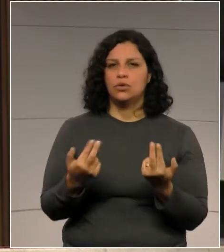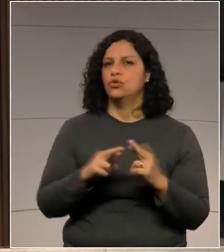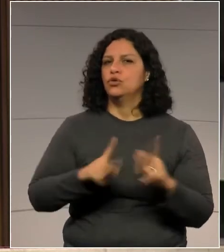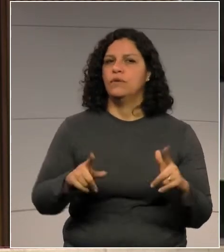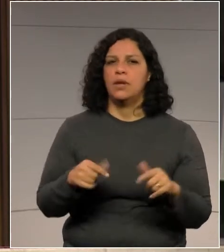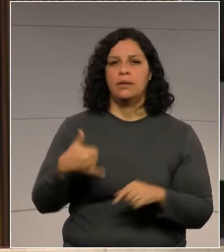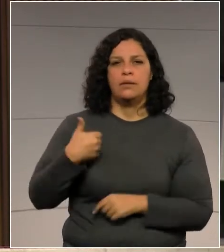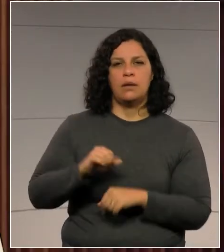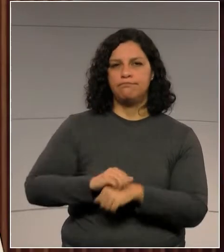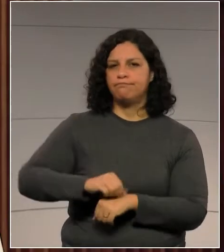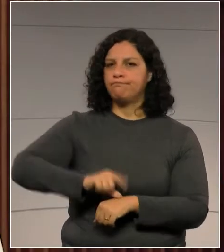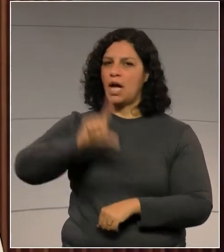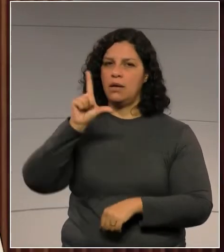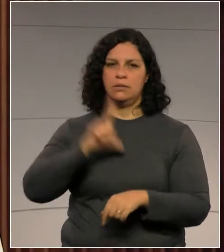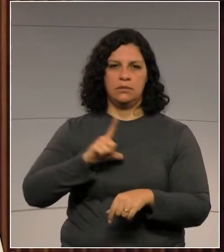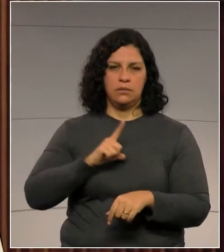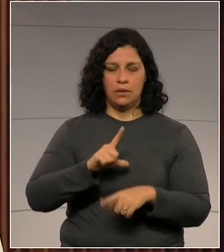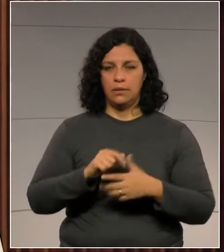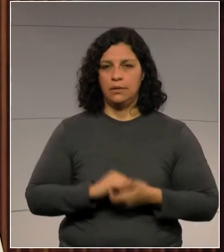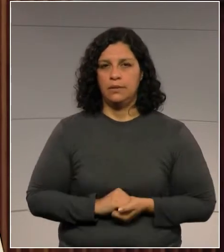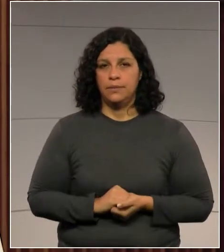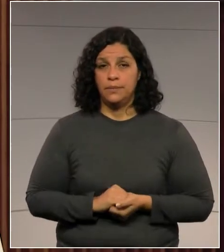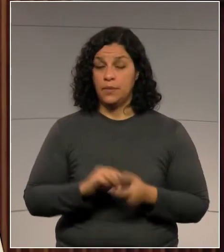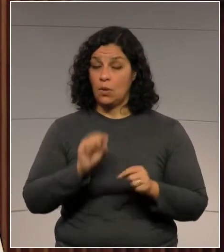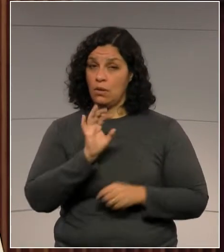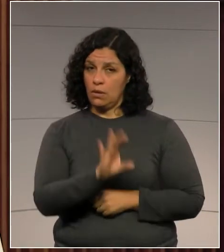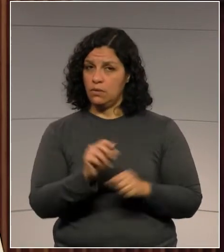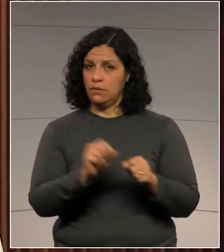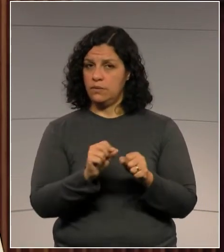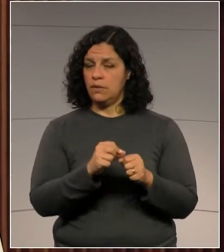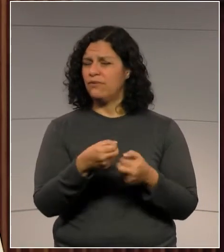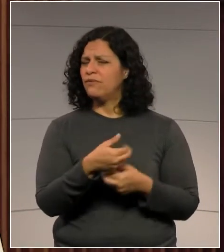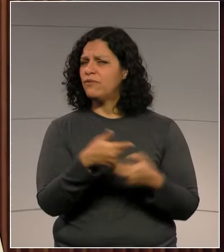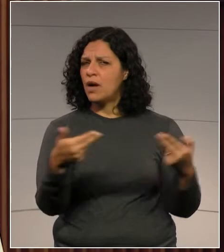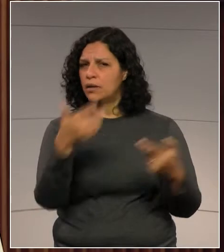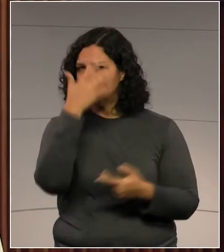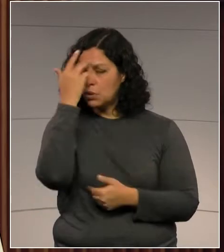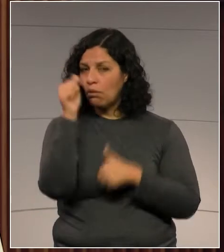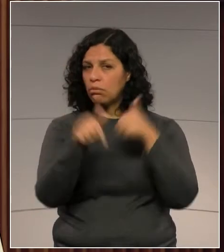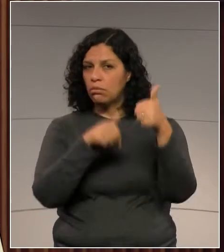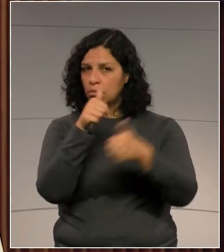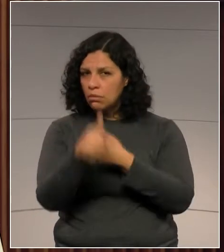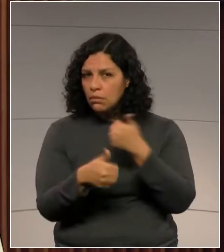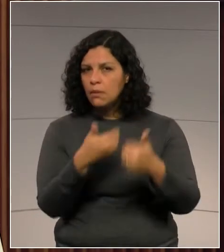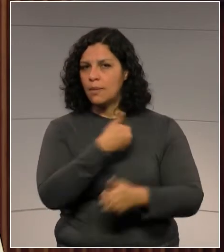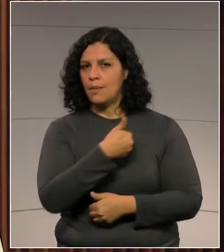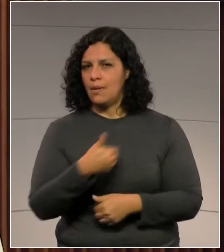Então, isto vai fazer com que muitos servidores públicos